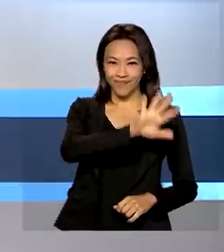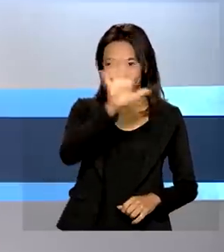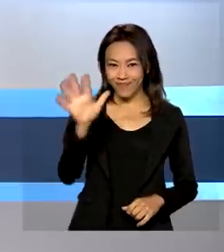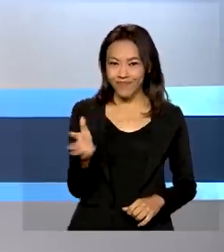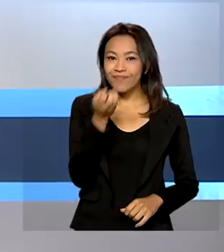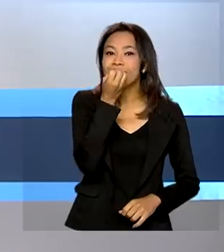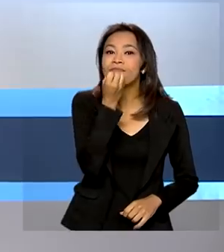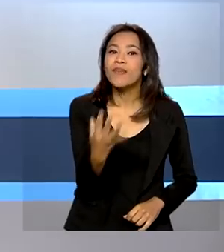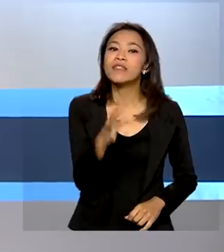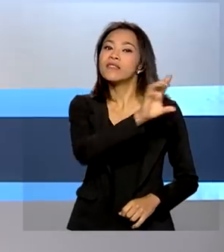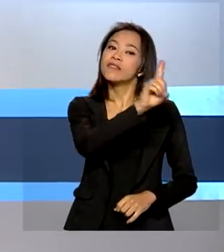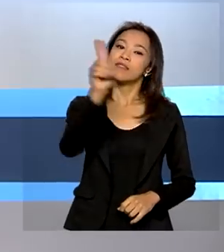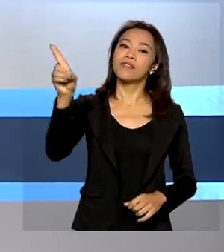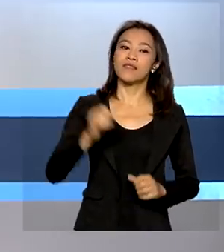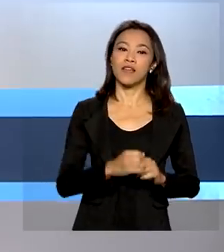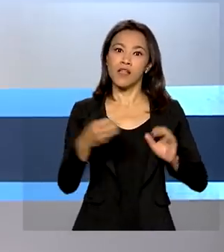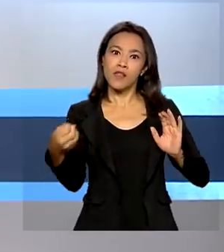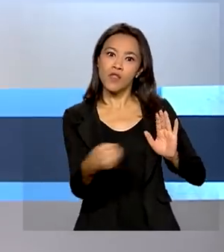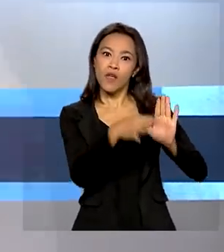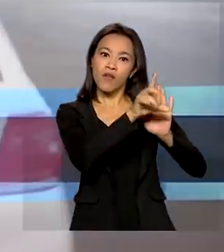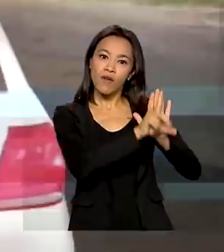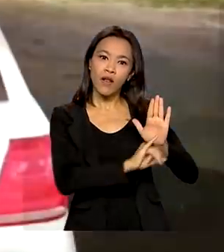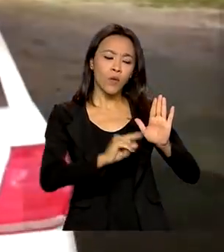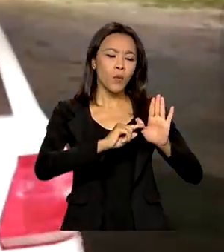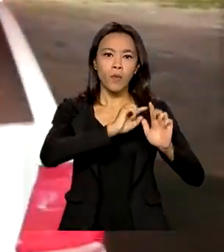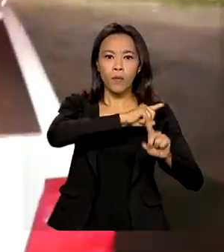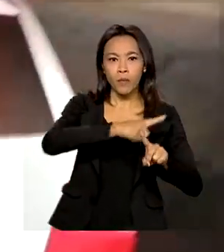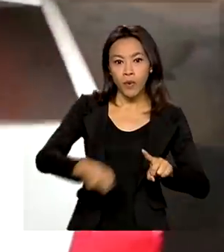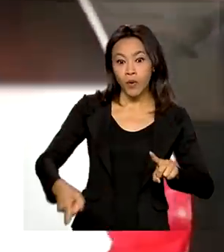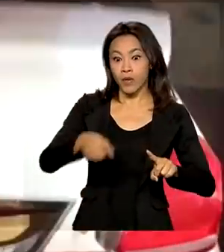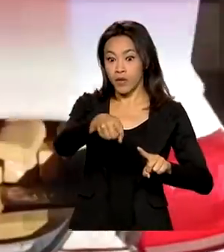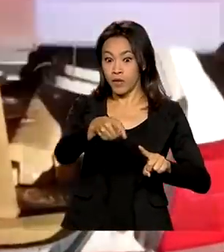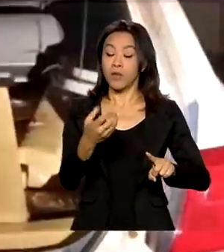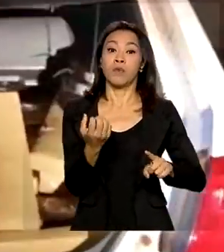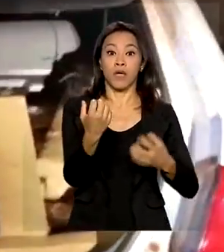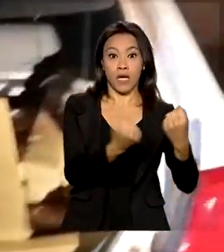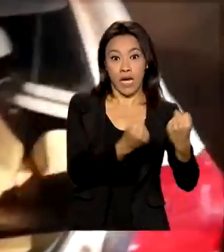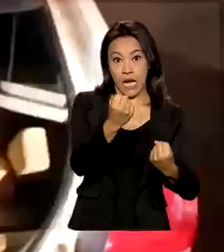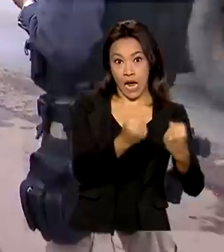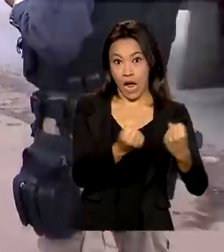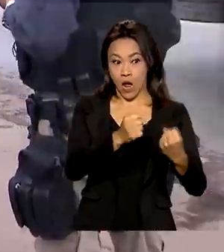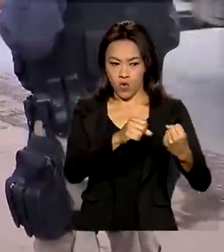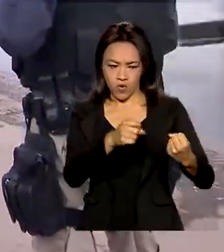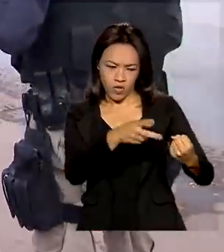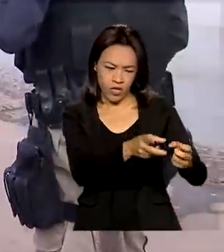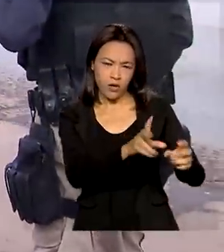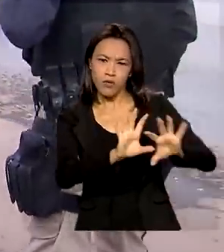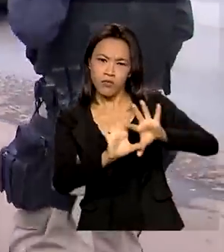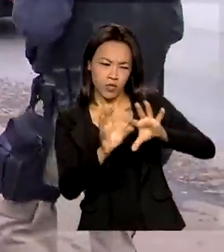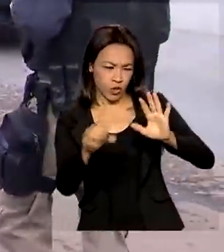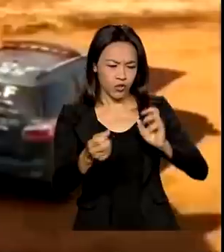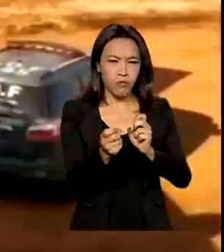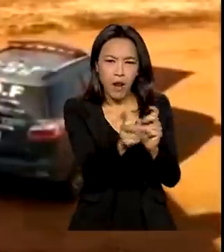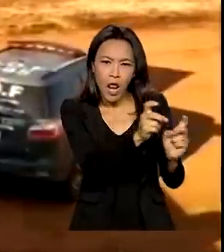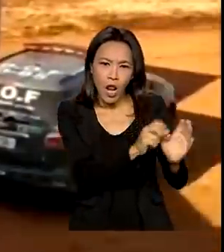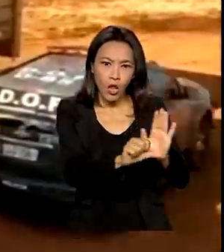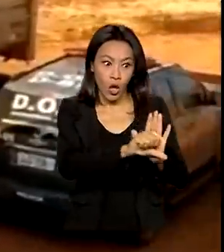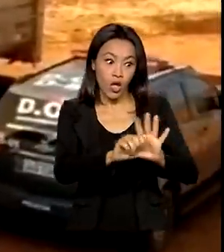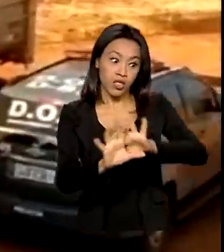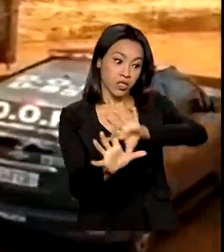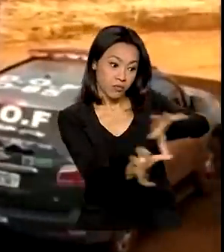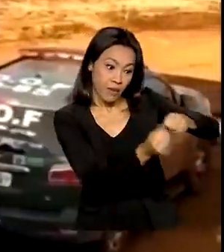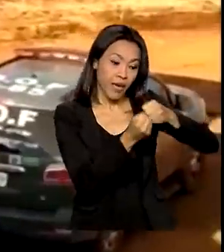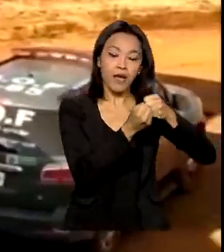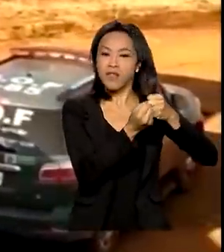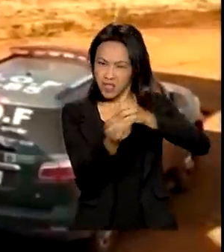Olá, bom dia. Nova lei proíbe que veículos do tráfico de drogas apreendidos sejam devolvidos aos criminosos.